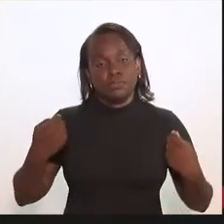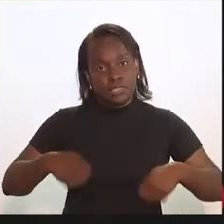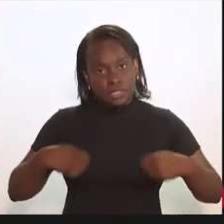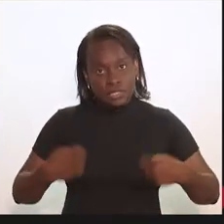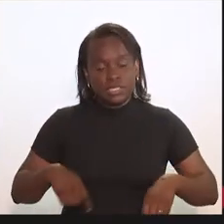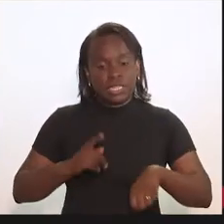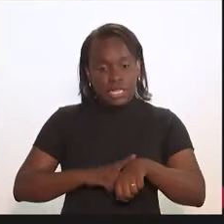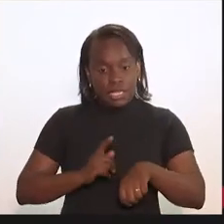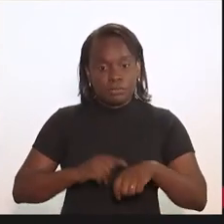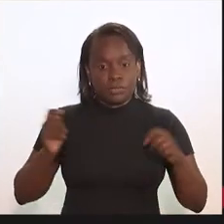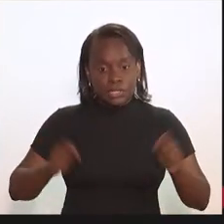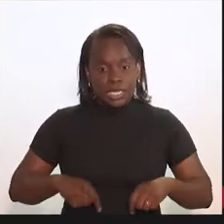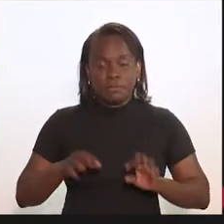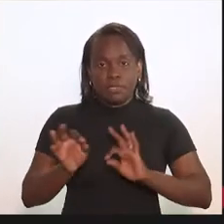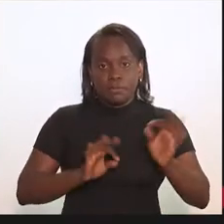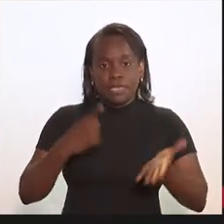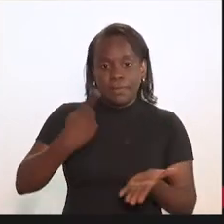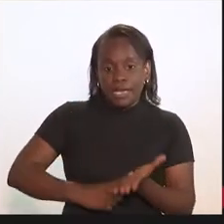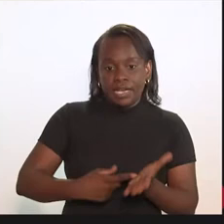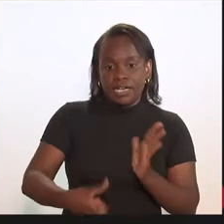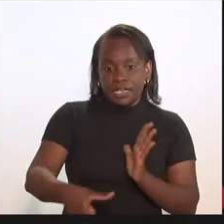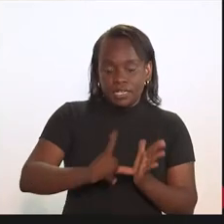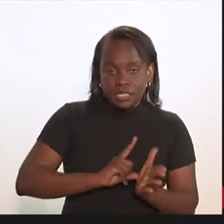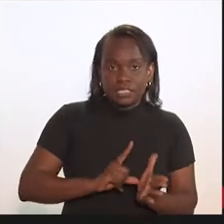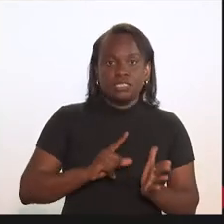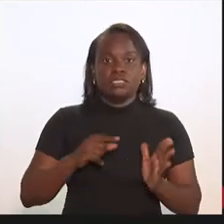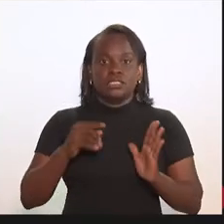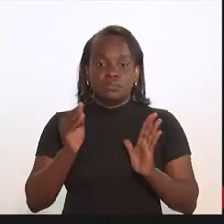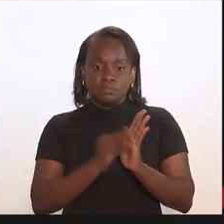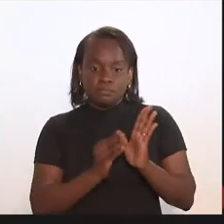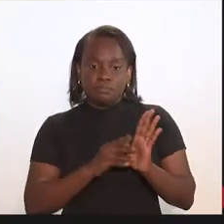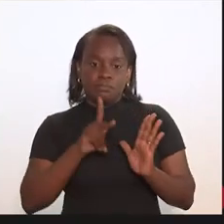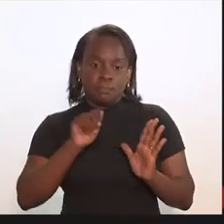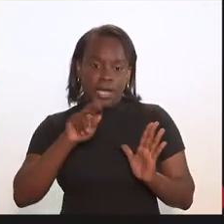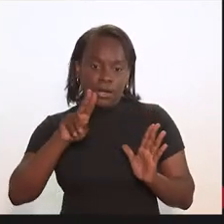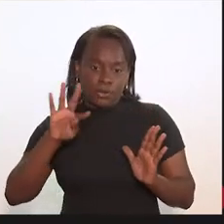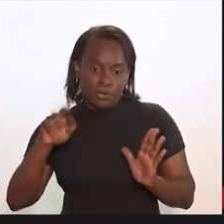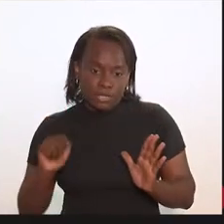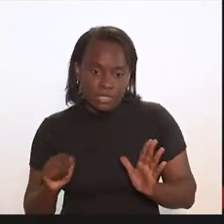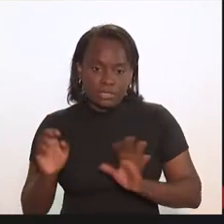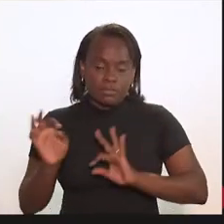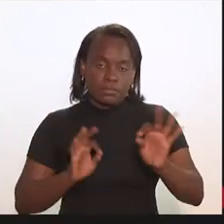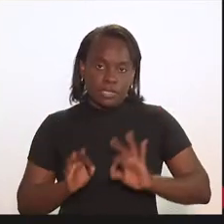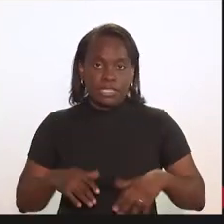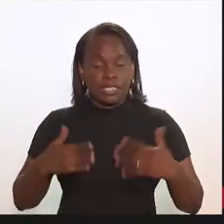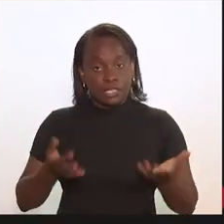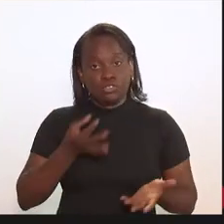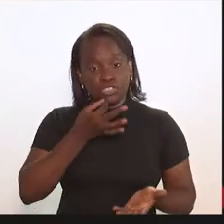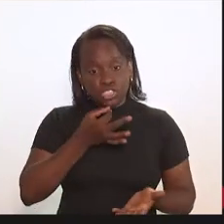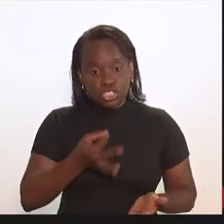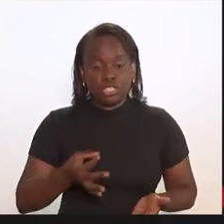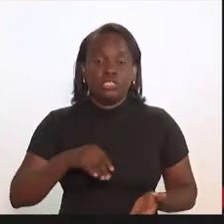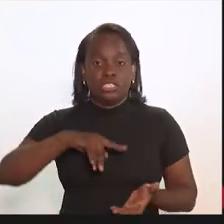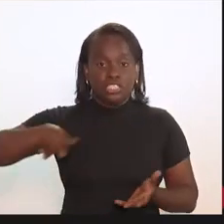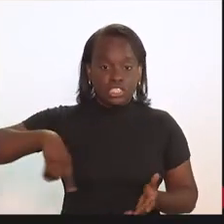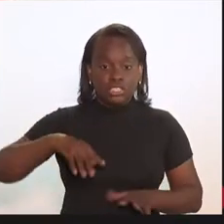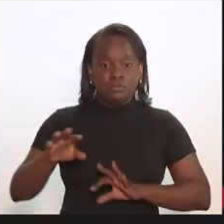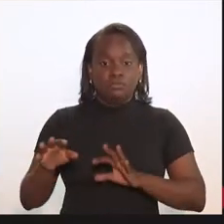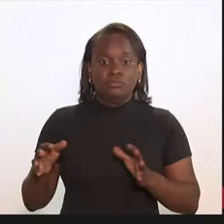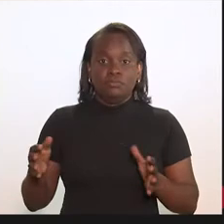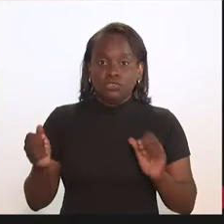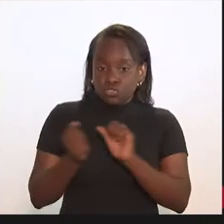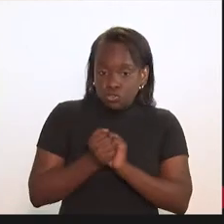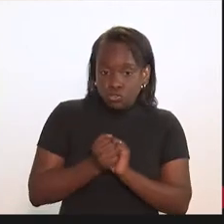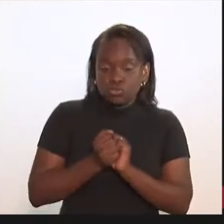tem que dar tempo de fazer esse agendamento, fazer a pauta, então, talvez a sugestão para que nós